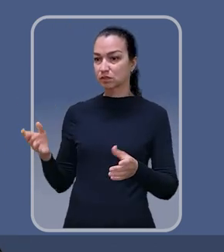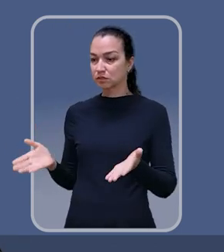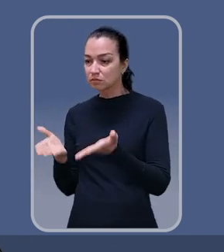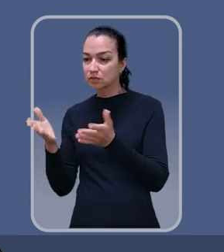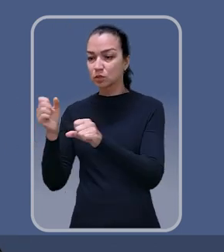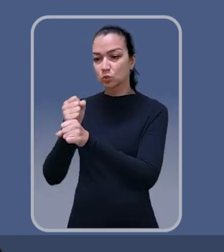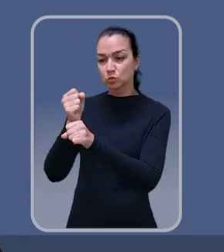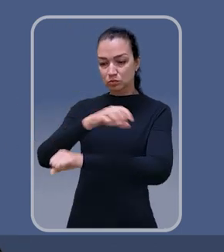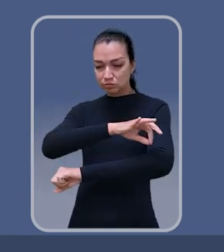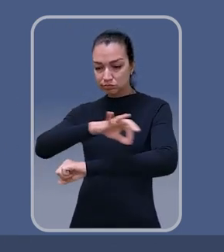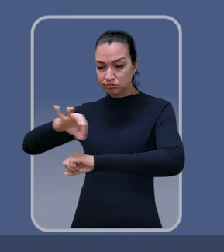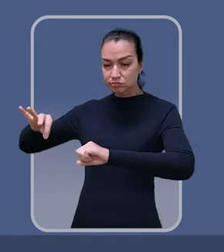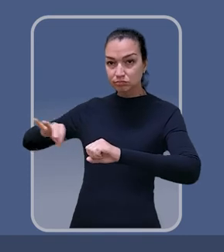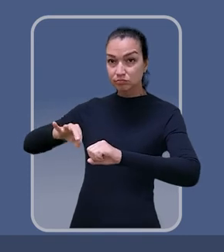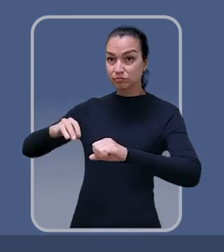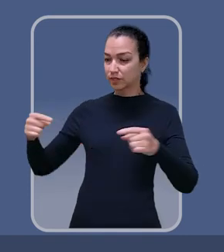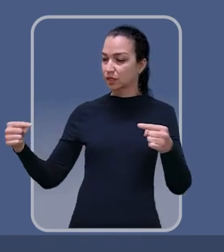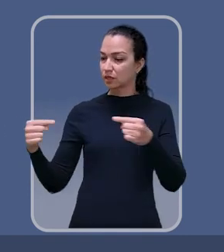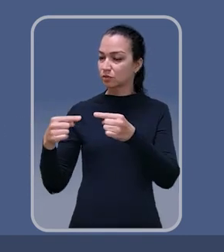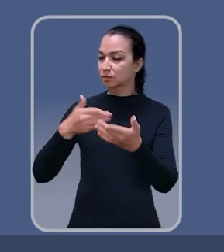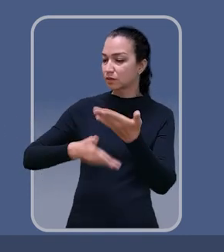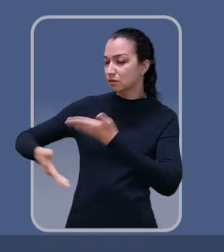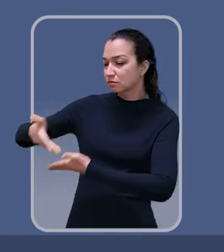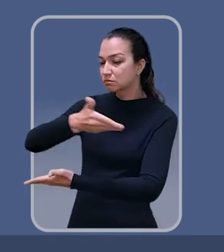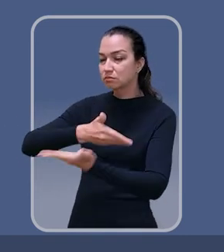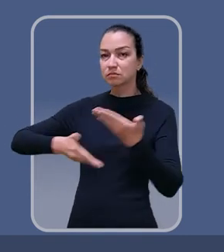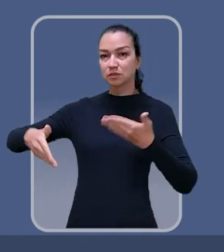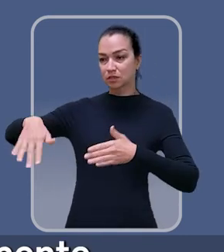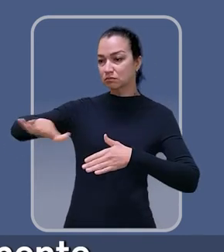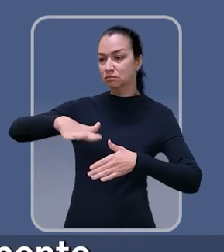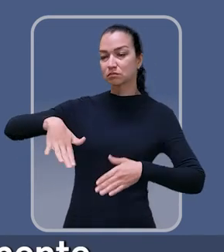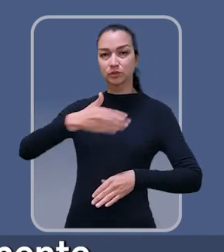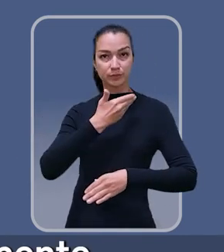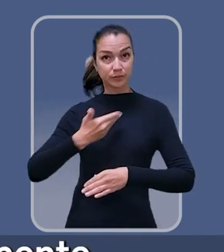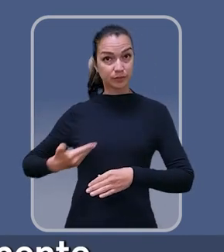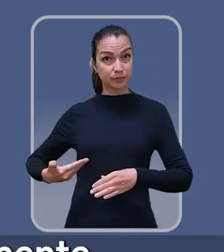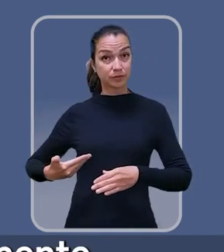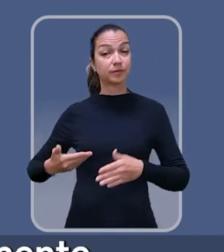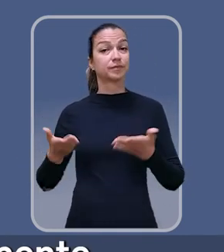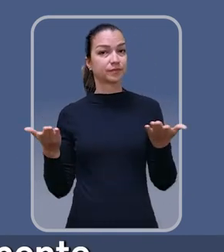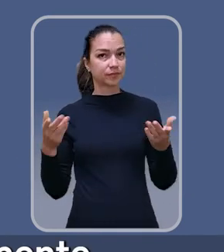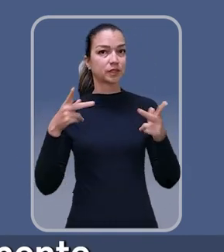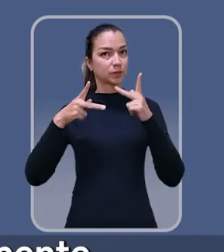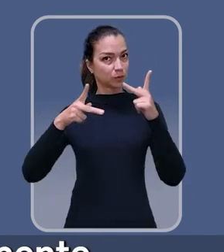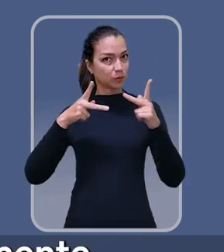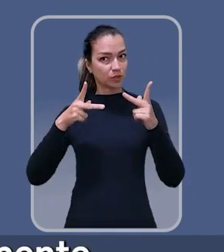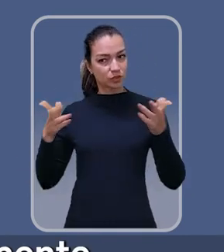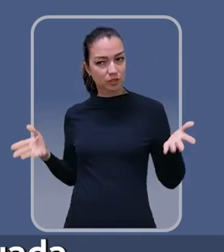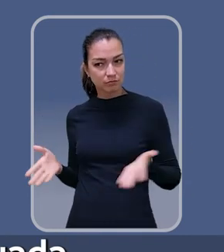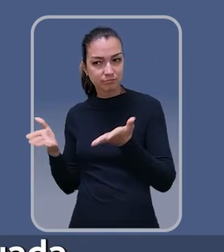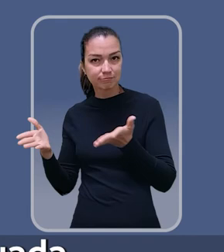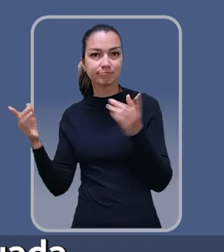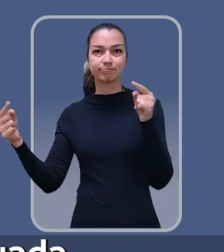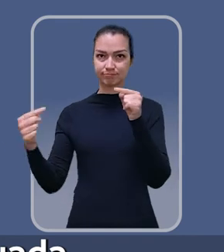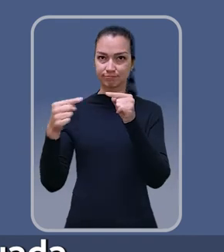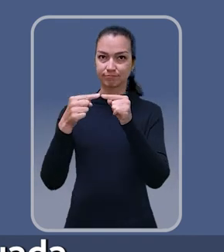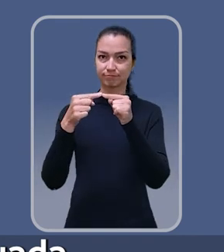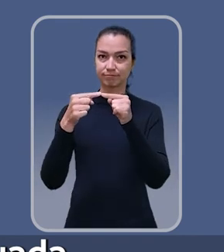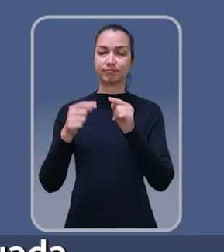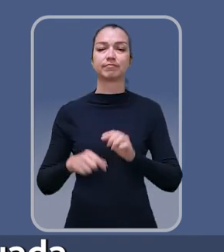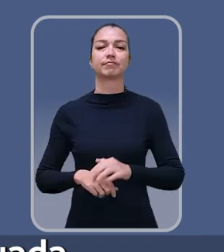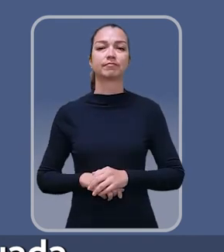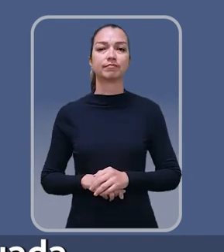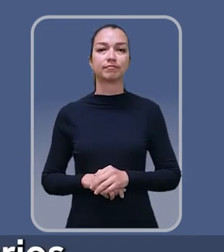adequadas de arquitetura e de desenho urbano, ou seja, como ela interage com o espaço público, através, novamente, de uma política de